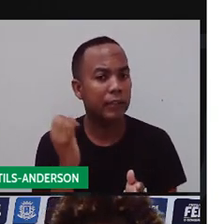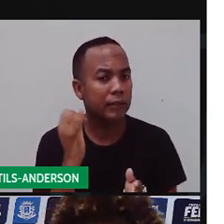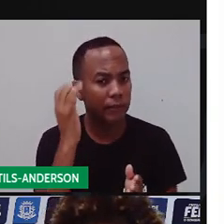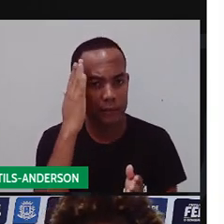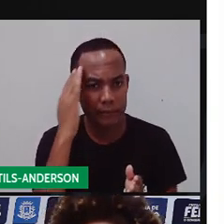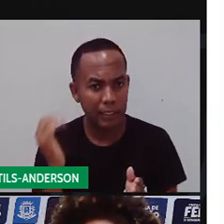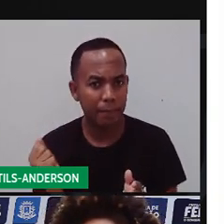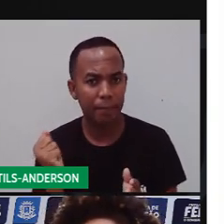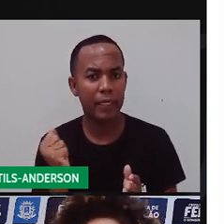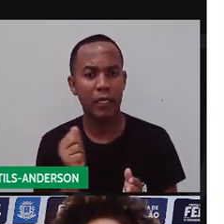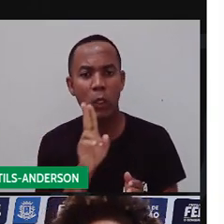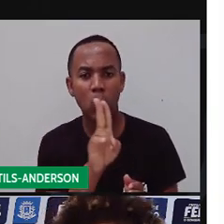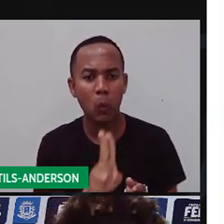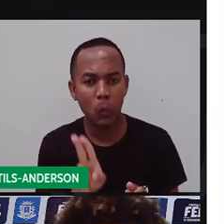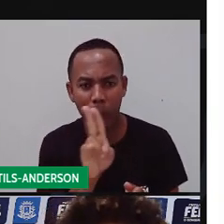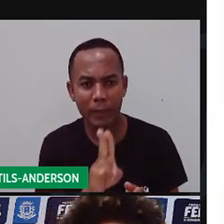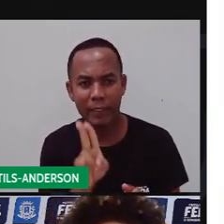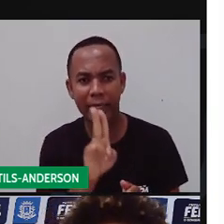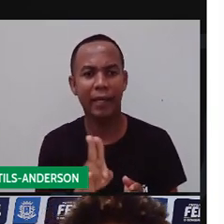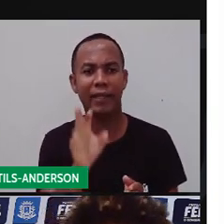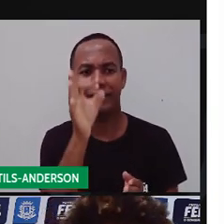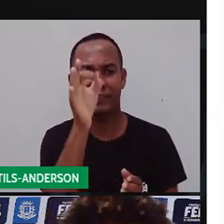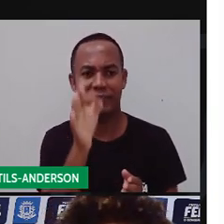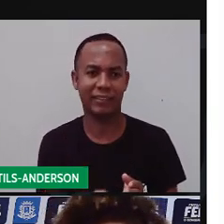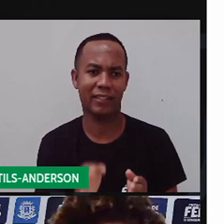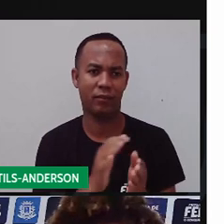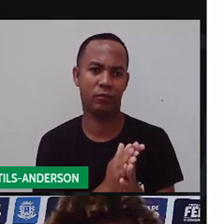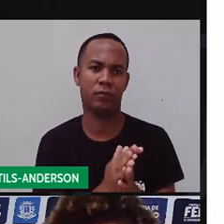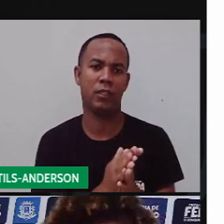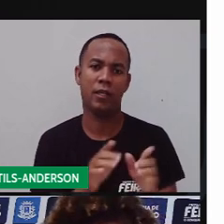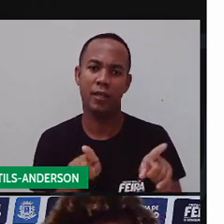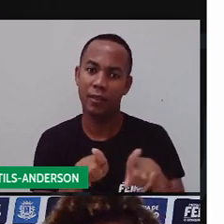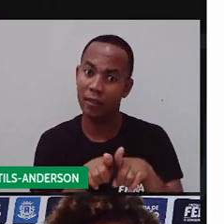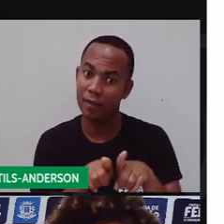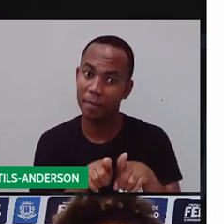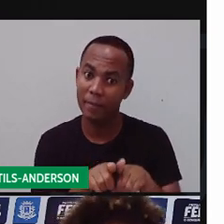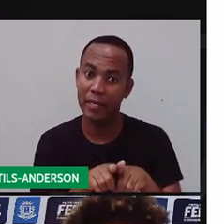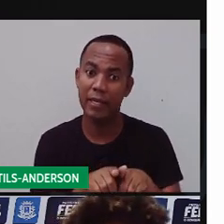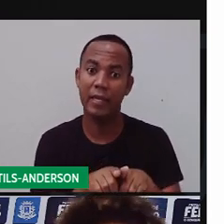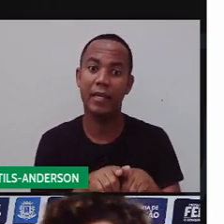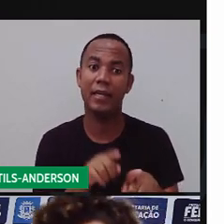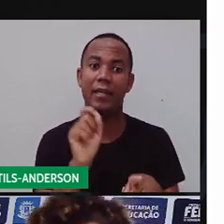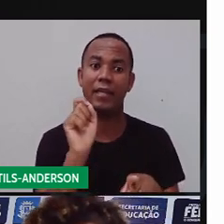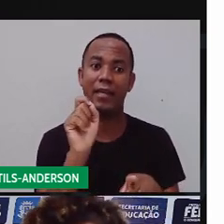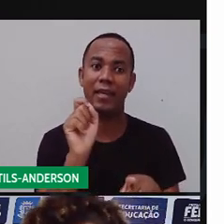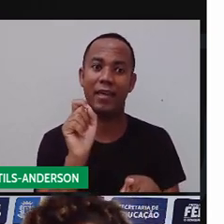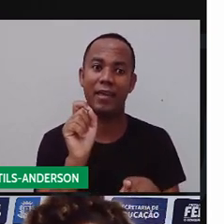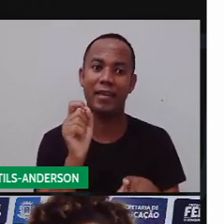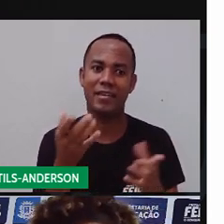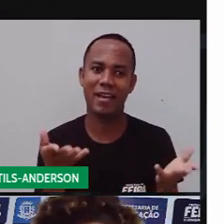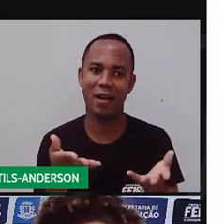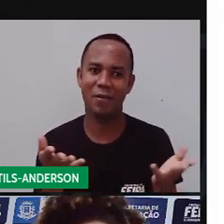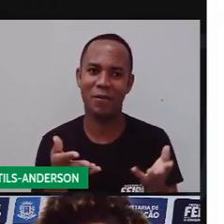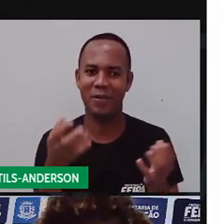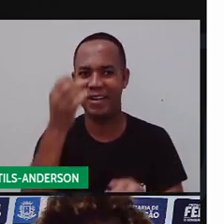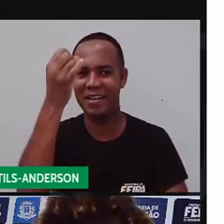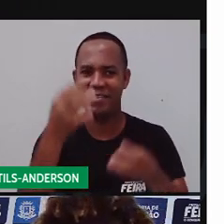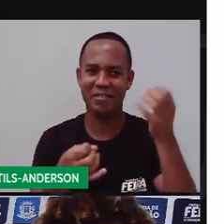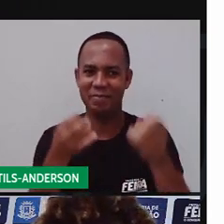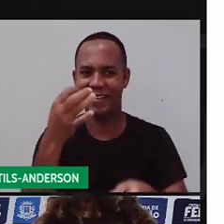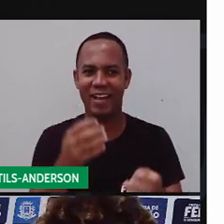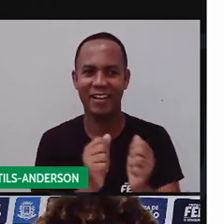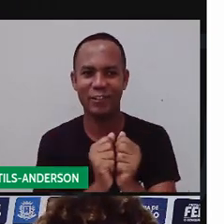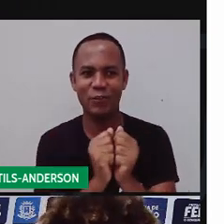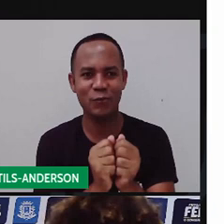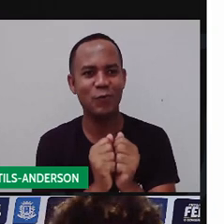corretamente. E quem é, né? Que mais uma vez vai trazer isso aqui para vocês. Anderson e para o Maria, vamos falar mais